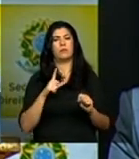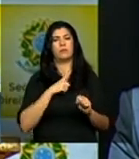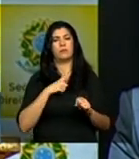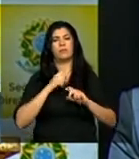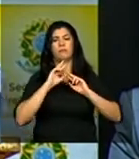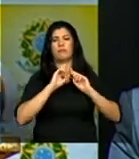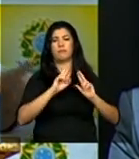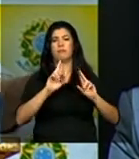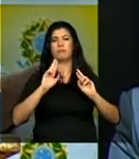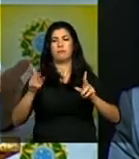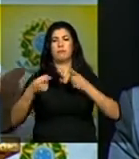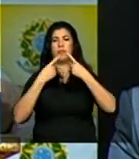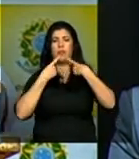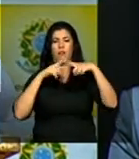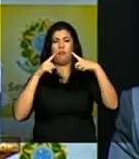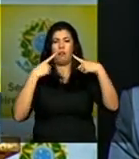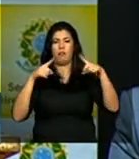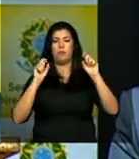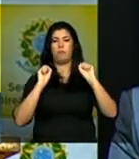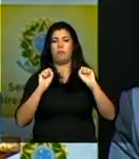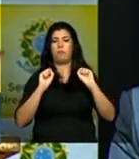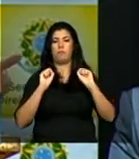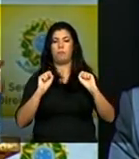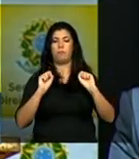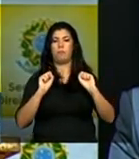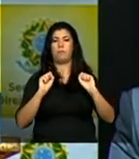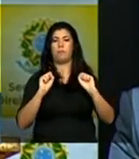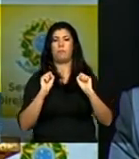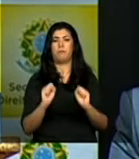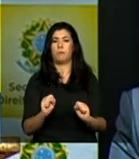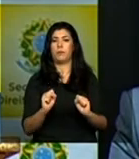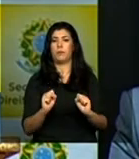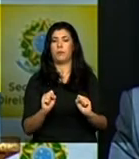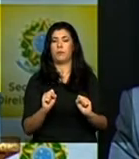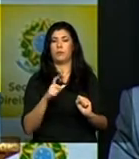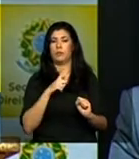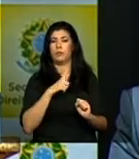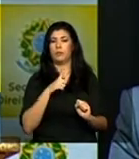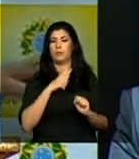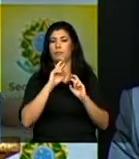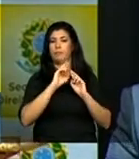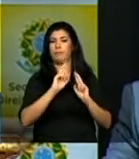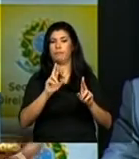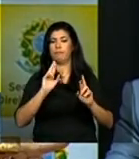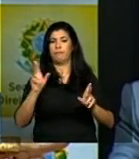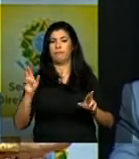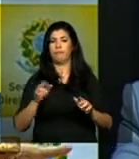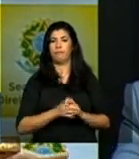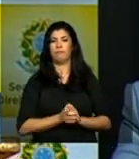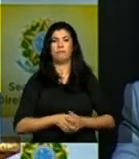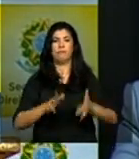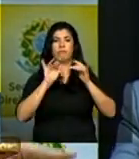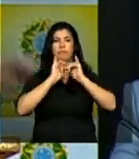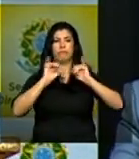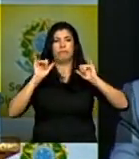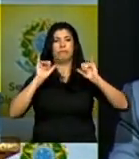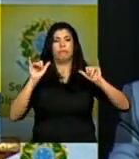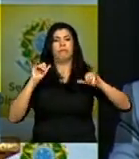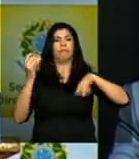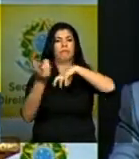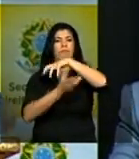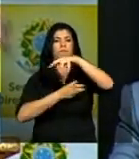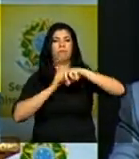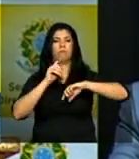porção de críticas nós podemos ter uma porção de reivindicações mas é na